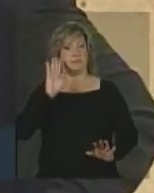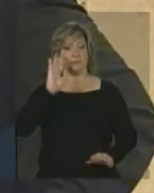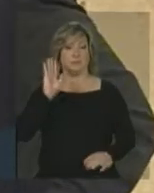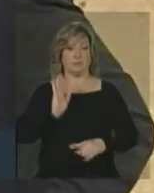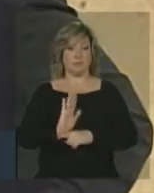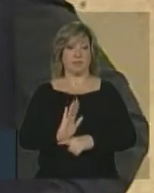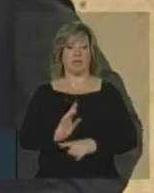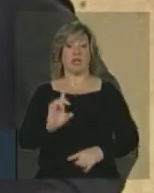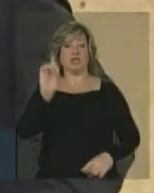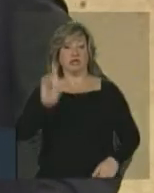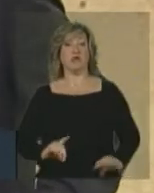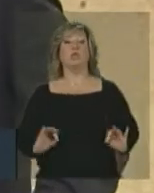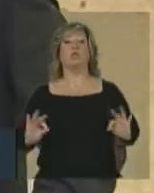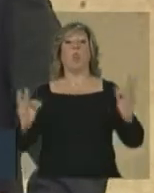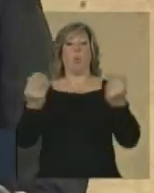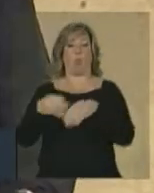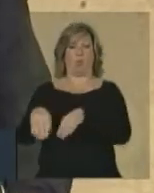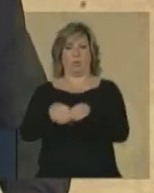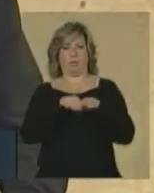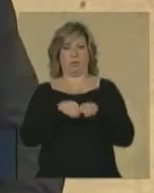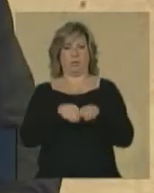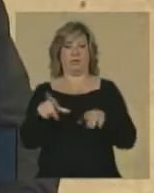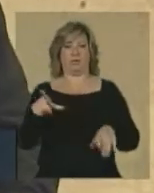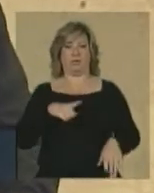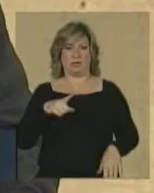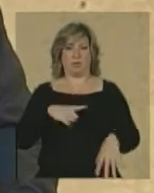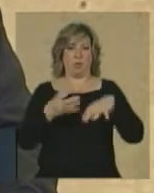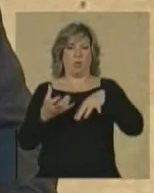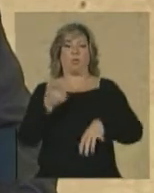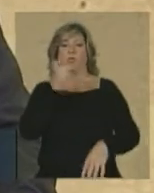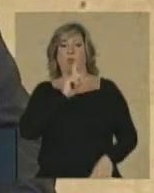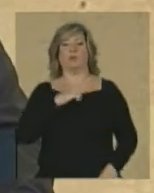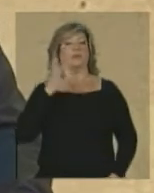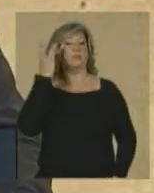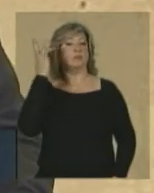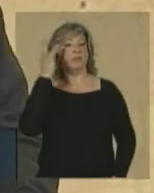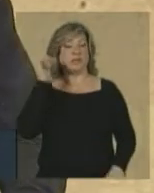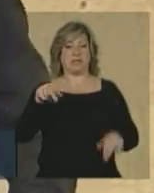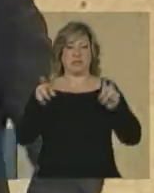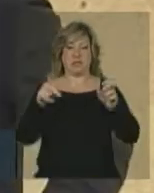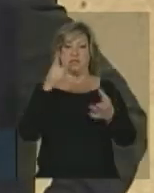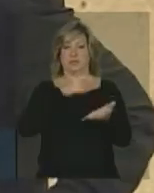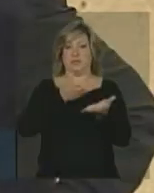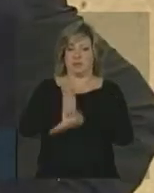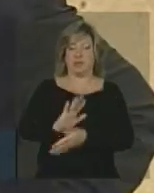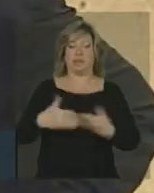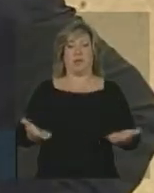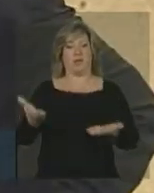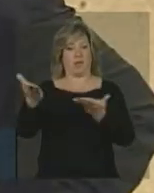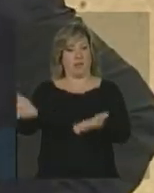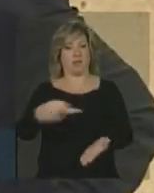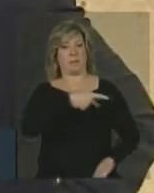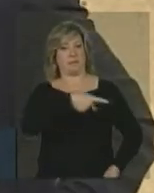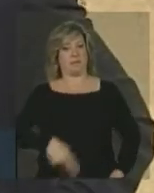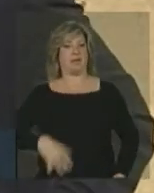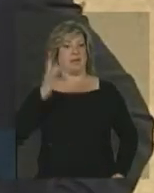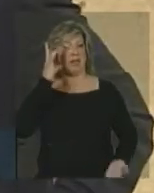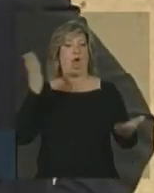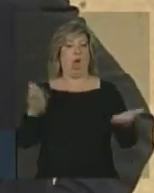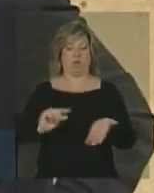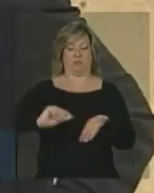teve a maturidade de tratar o tema com esta característica. E isto permite a Vossa Excelência, hoje, Sra. Presidenta,